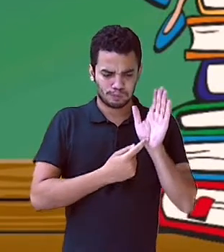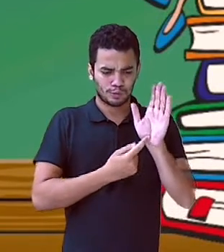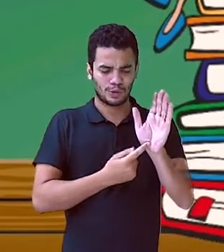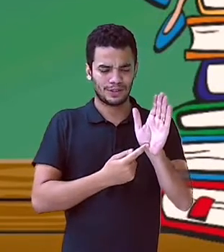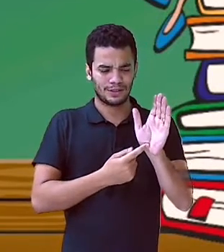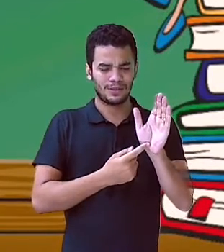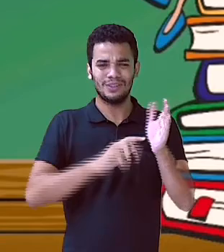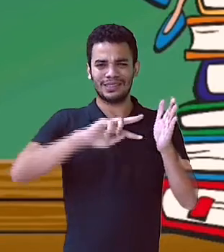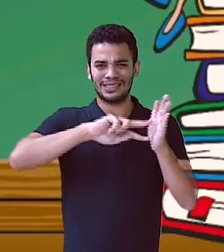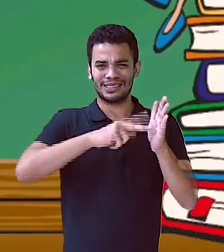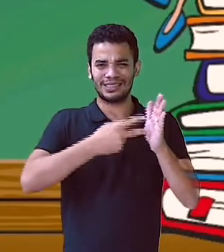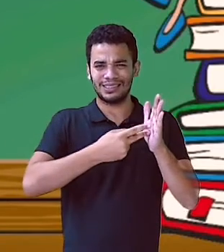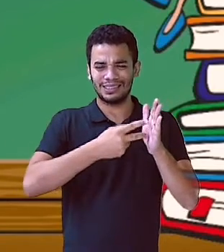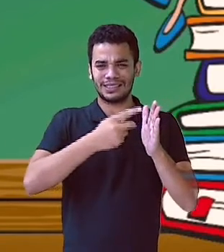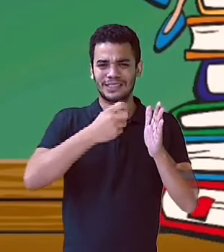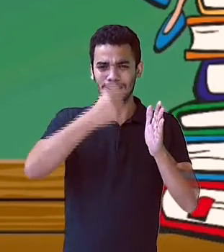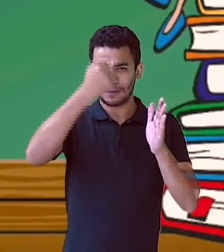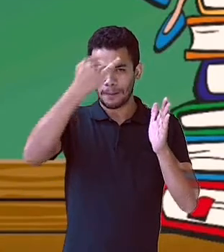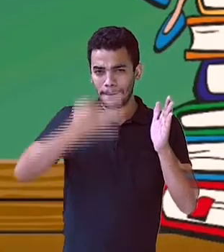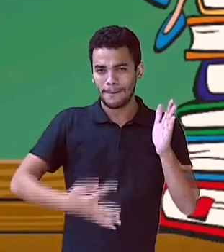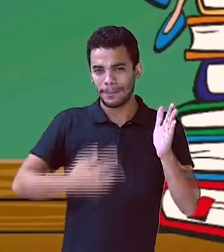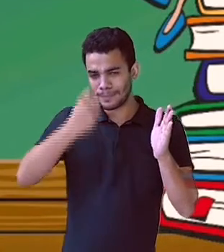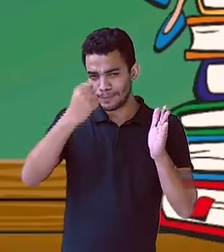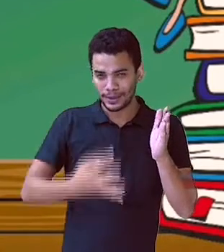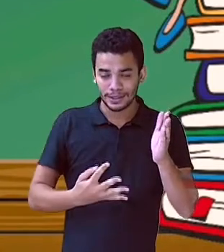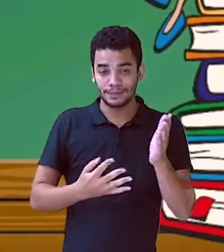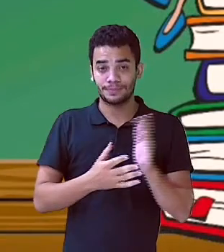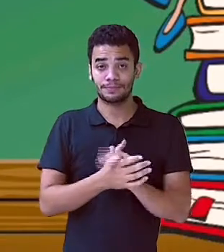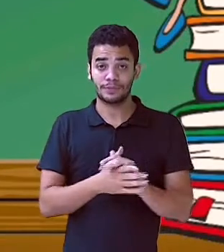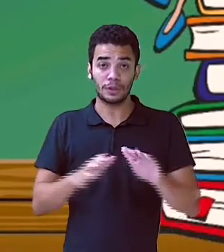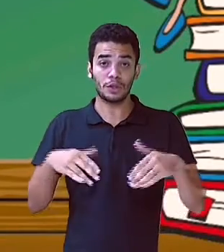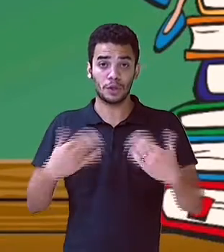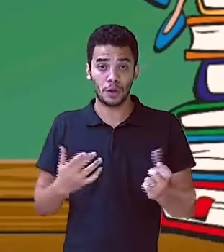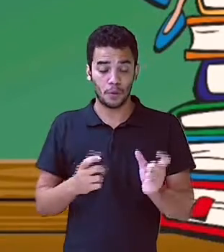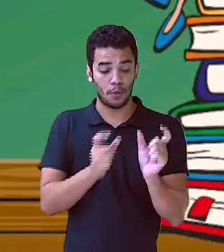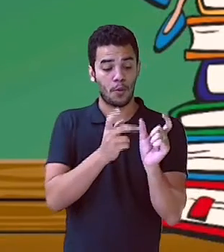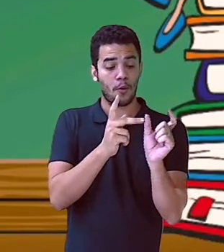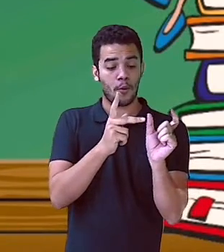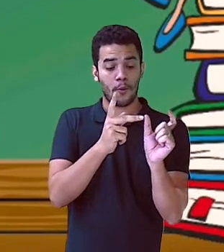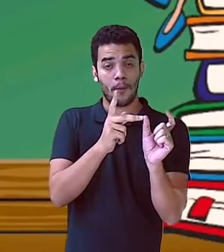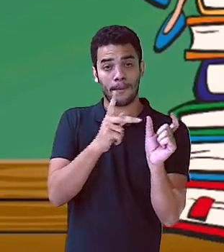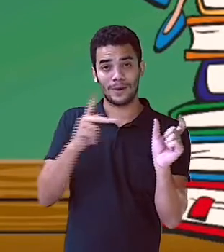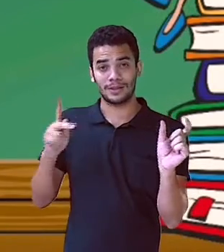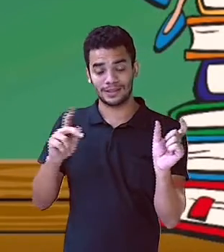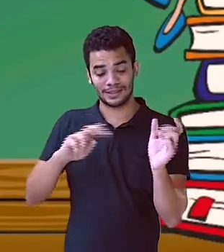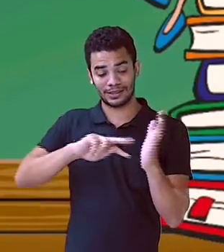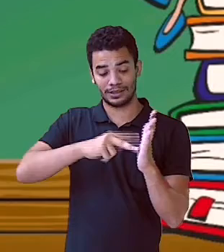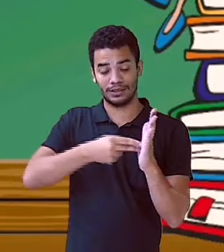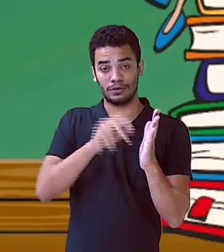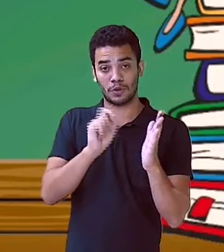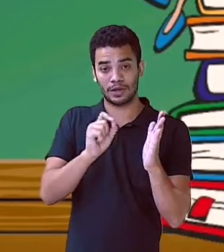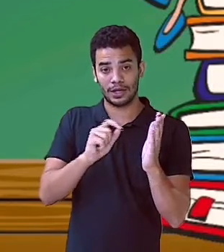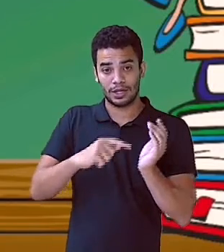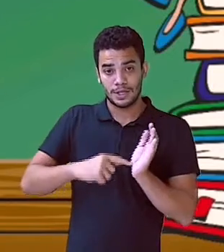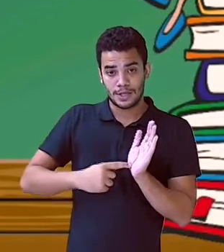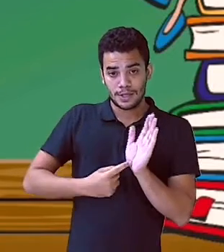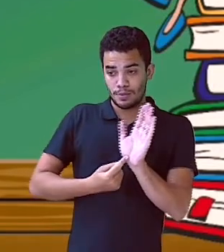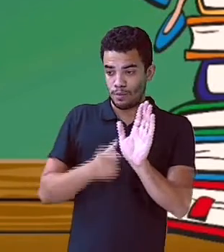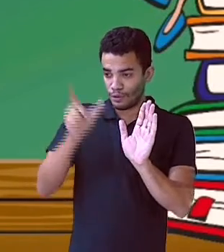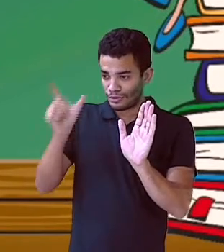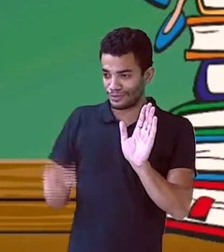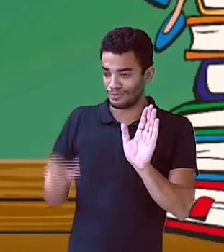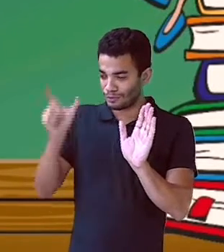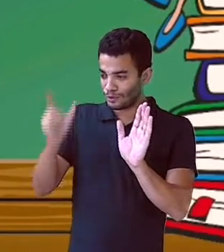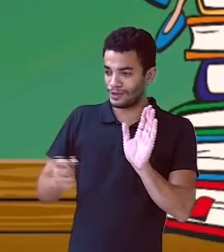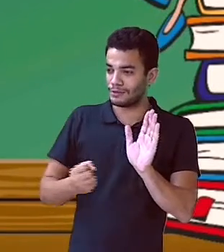Predicado é tudo o que se declara acerca do sujeito. Isso mesmo, olha aí, Tudo que, toda informação